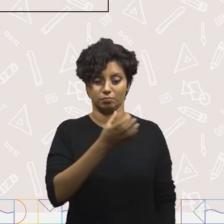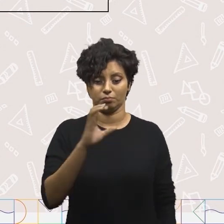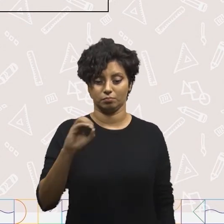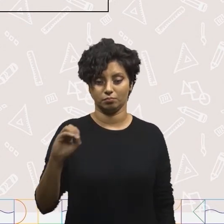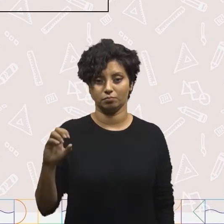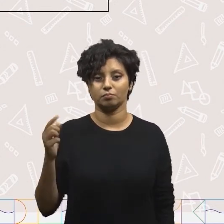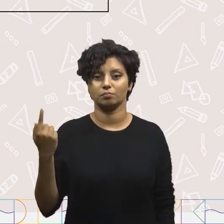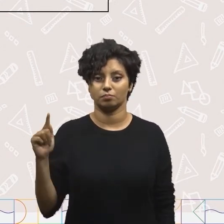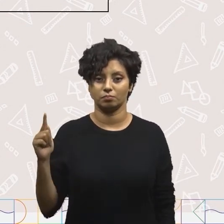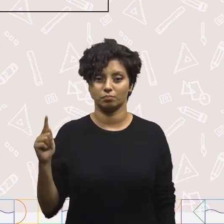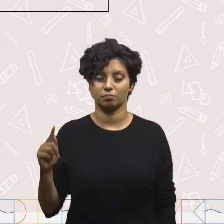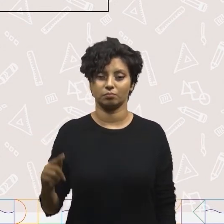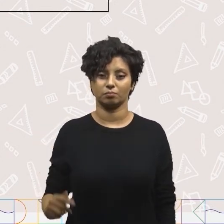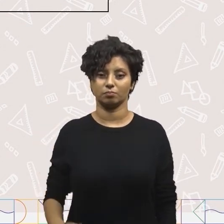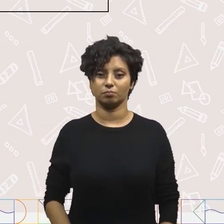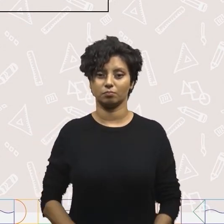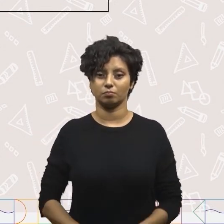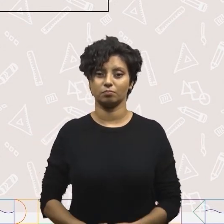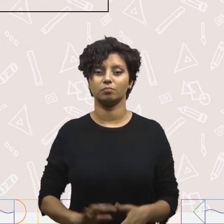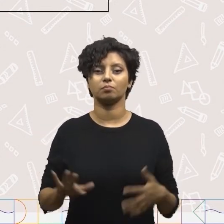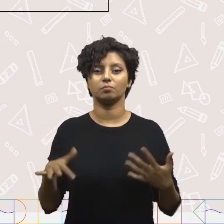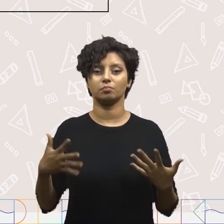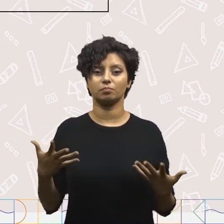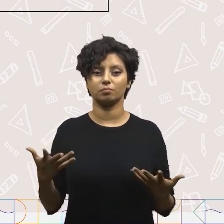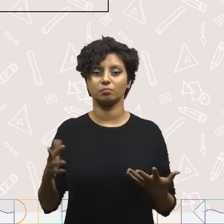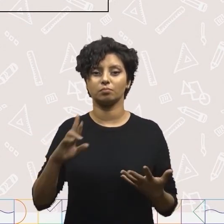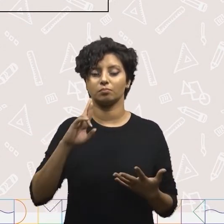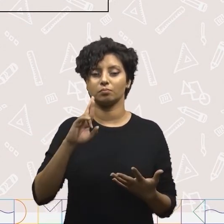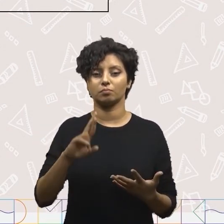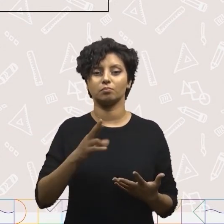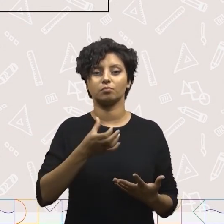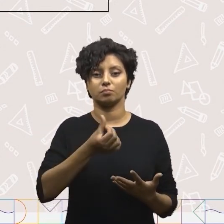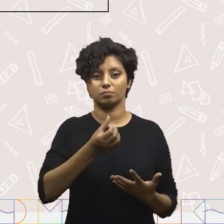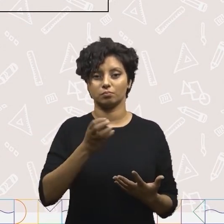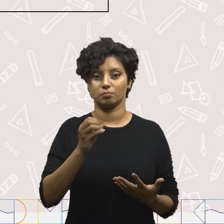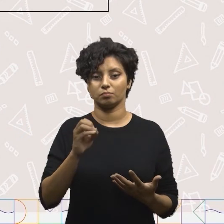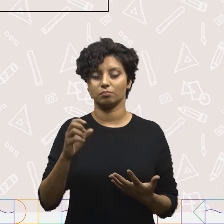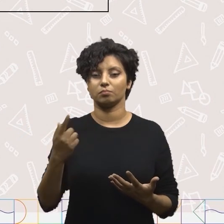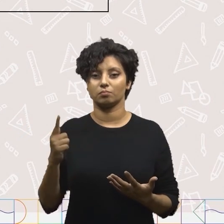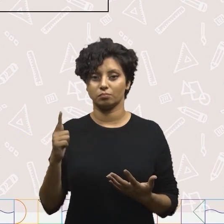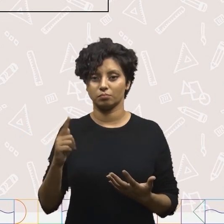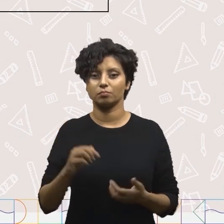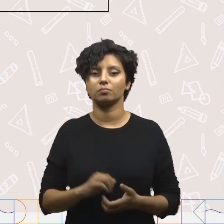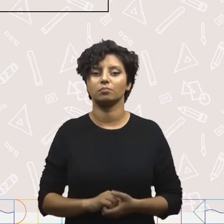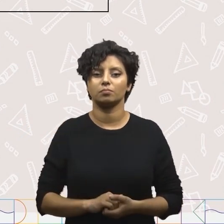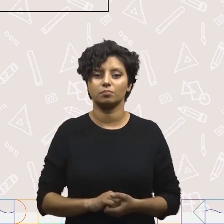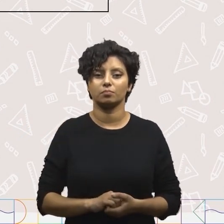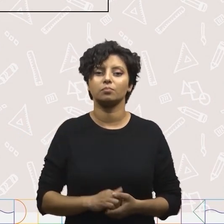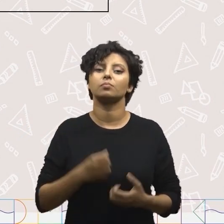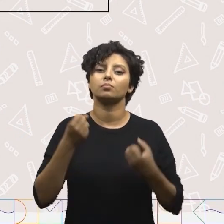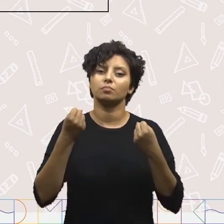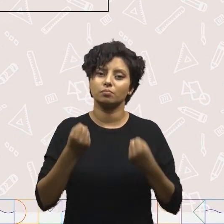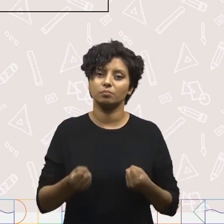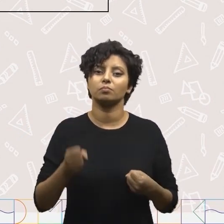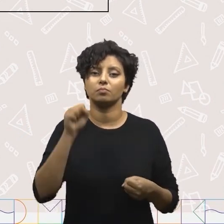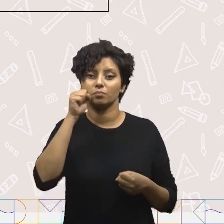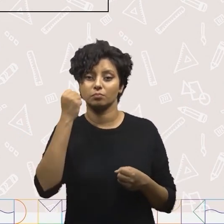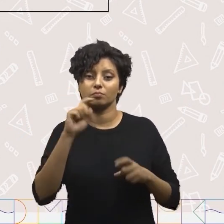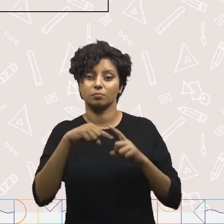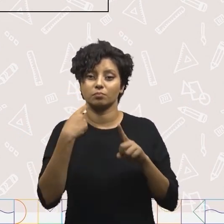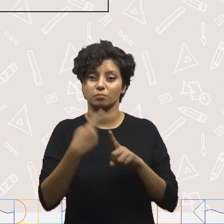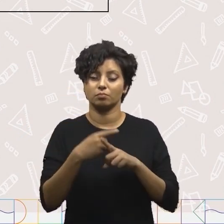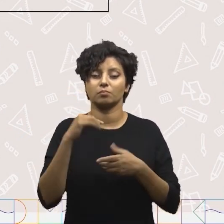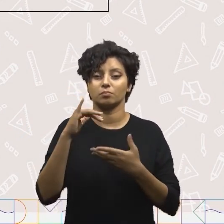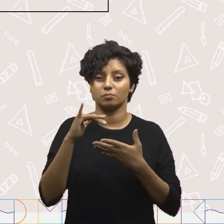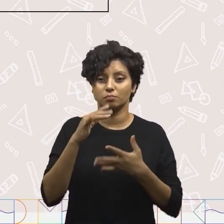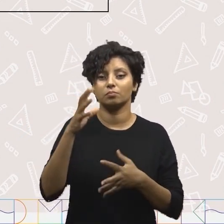seiscentos gramas. Então, a nossa resposta é seiscentos gramas. O peso do pão mais